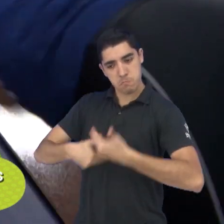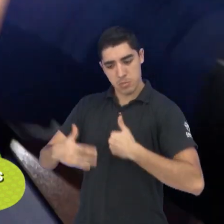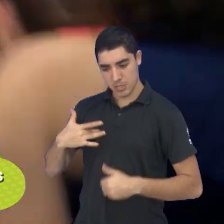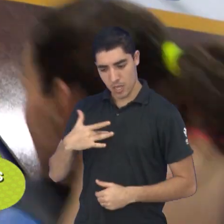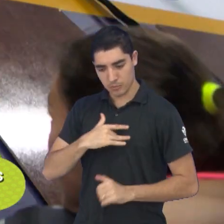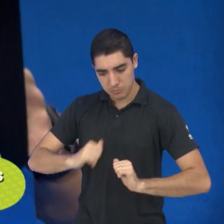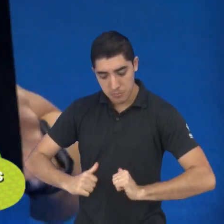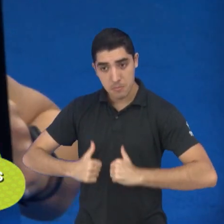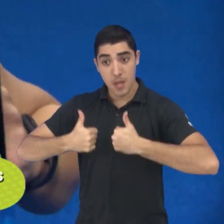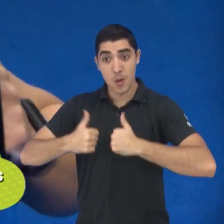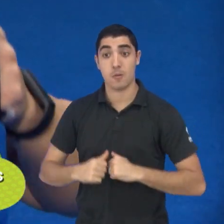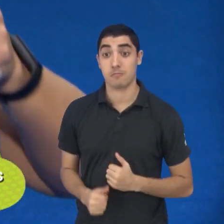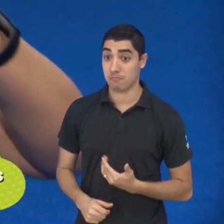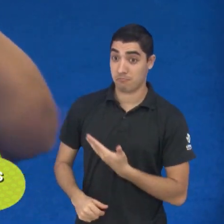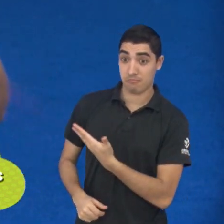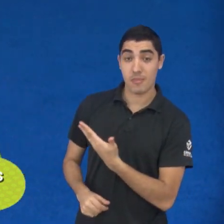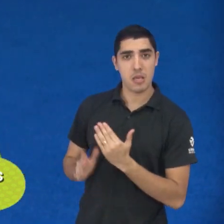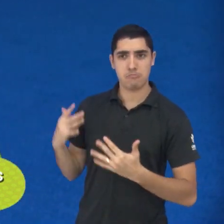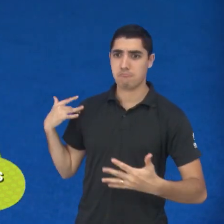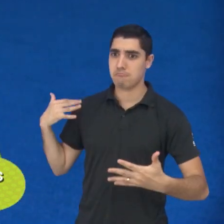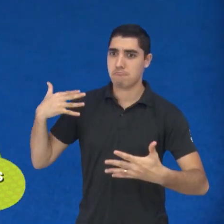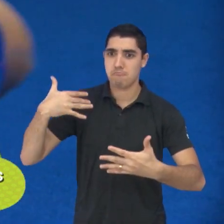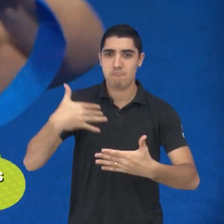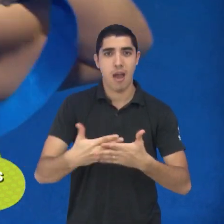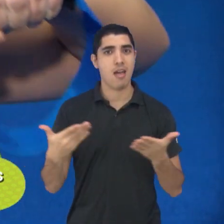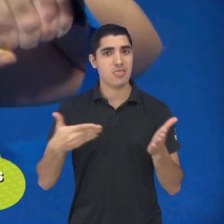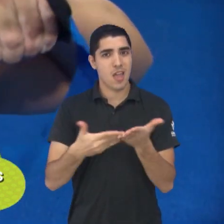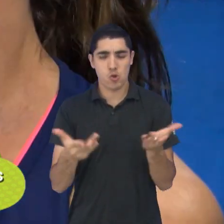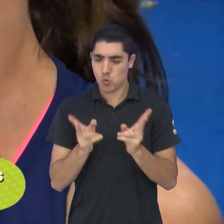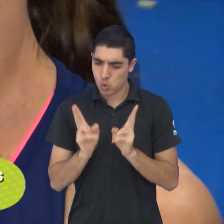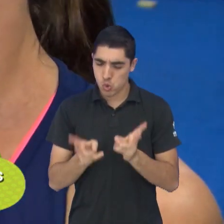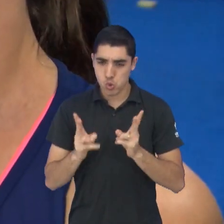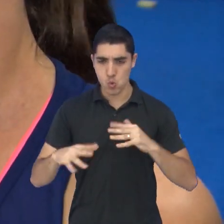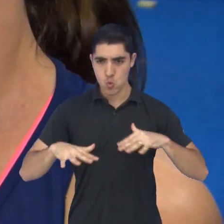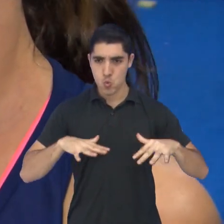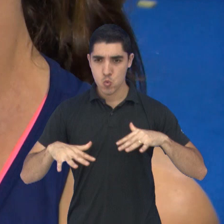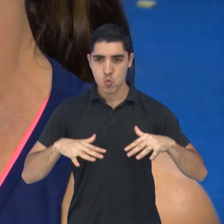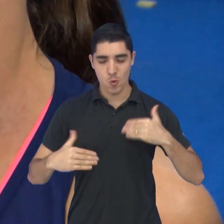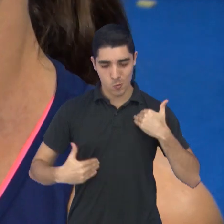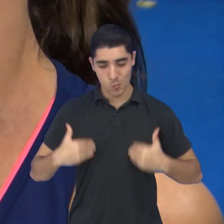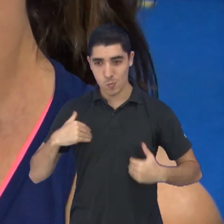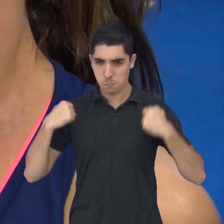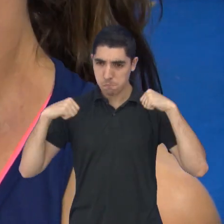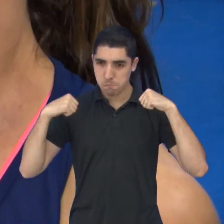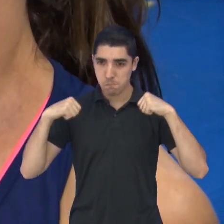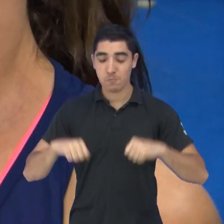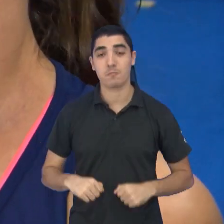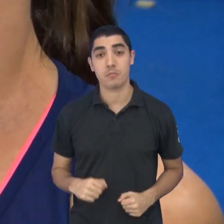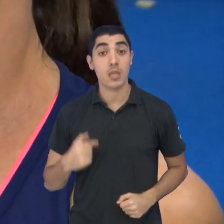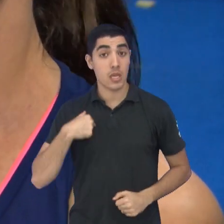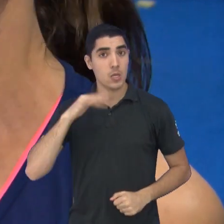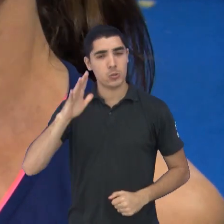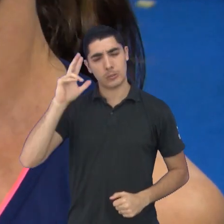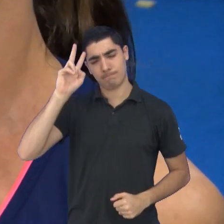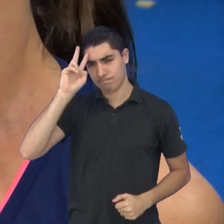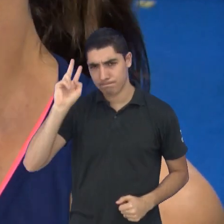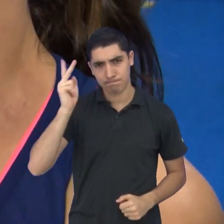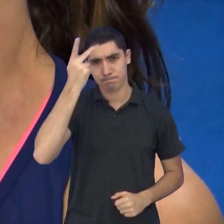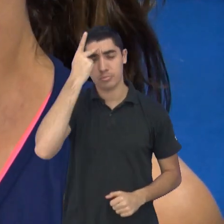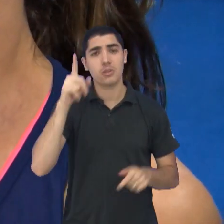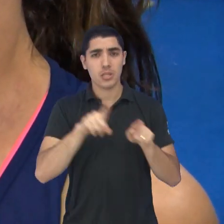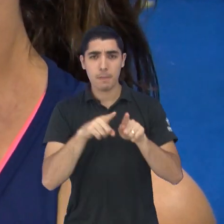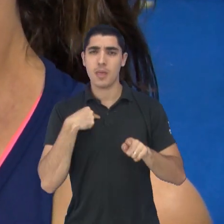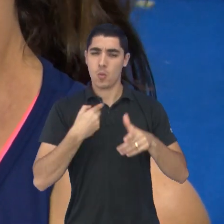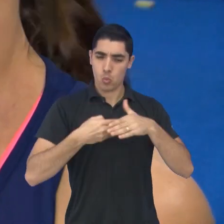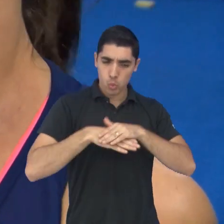Desde então, ela não vive mais sem movimentar o corpo. Teve essa mudança de mentalidade, tive mudança de hábitos